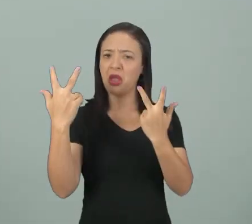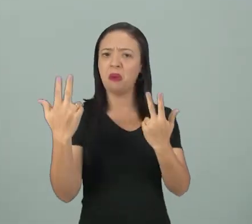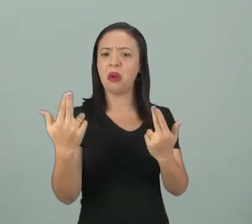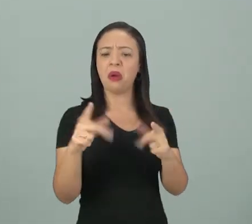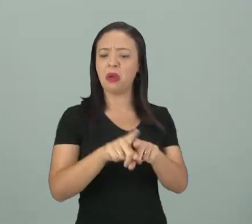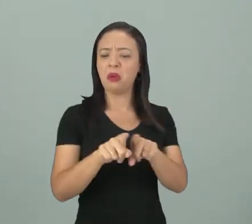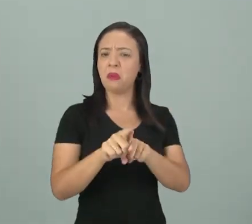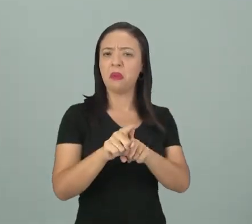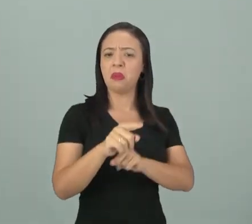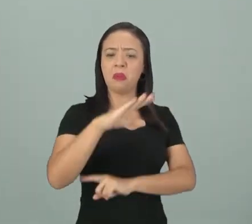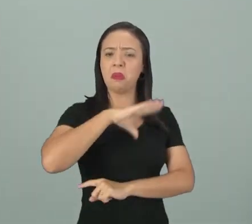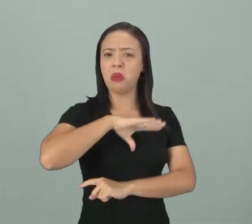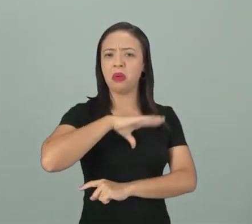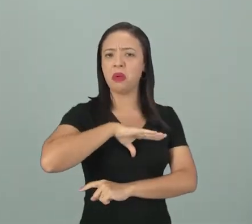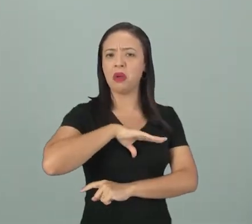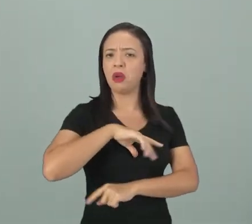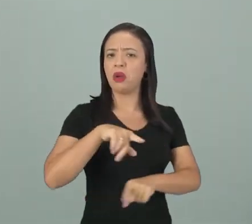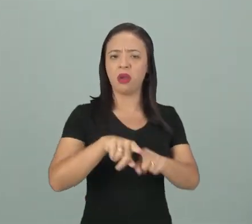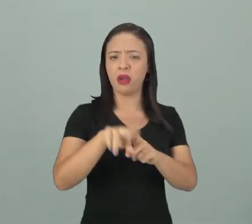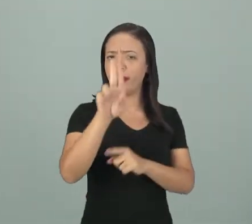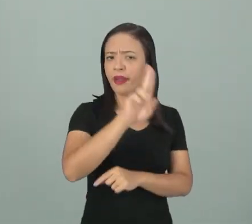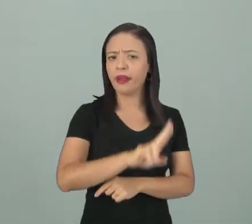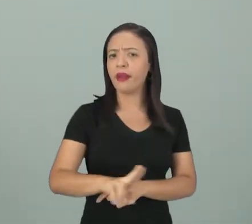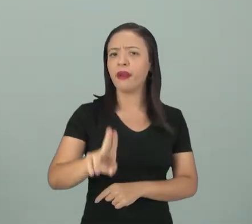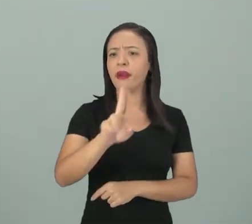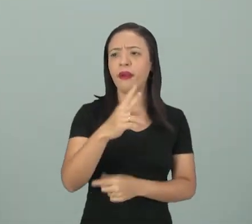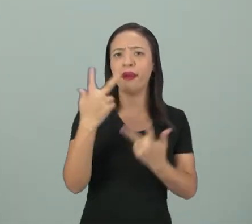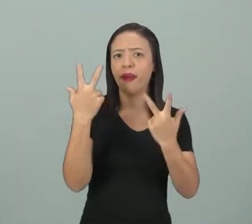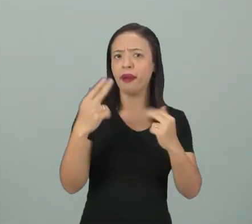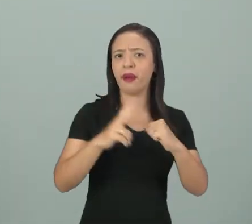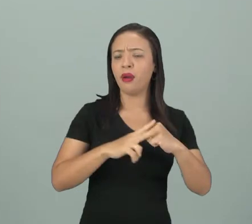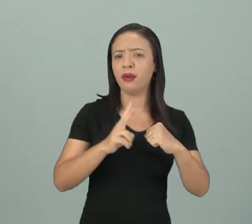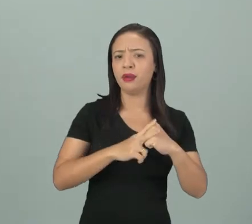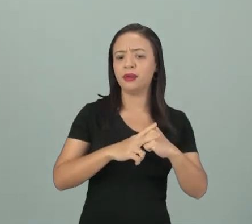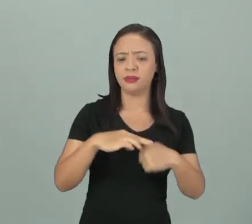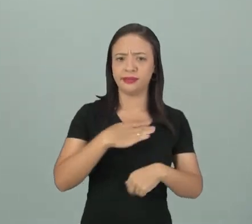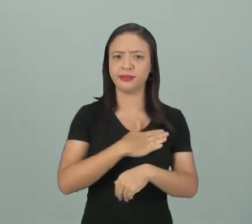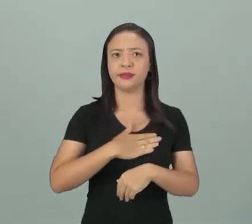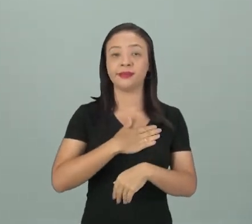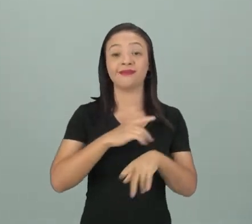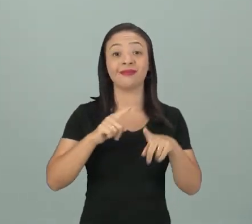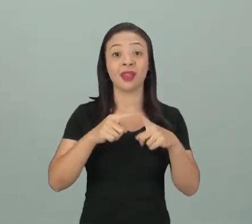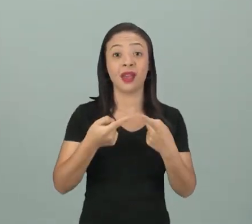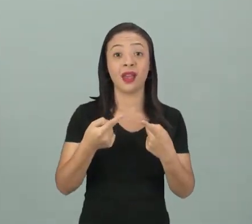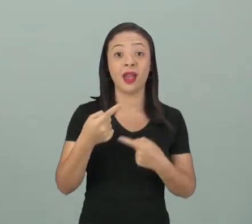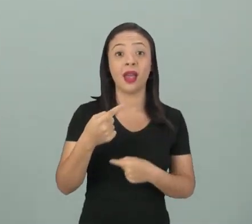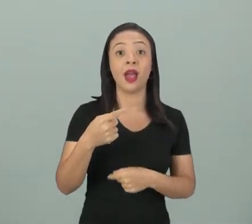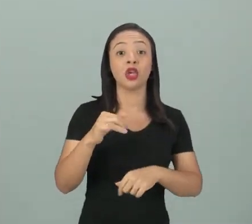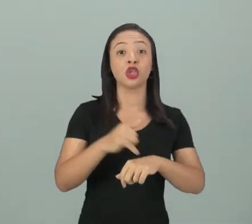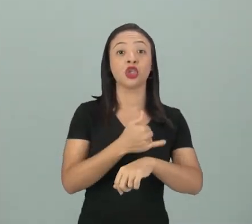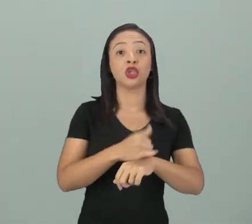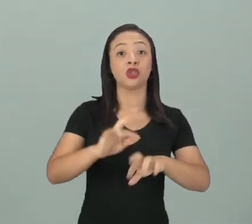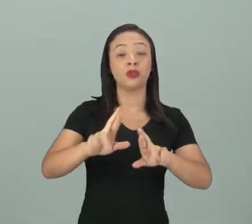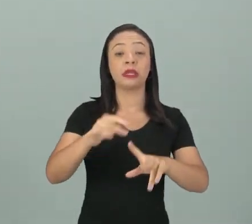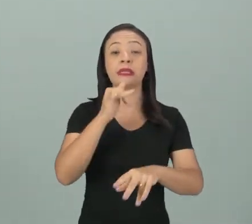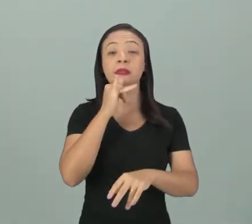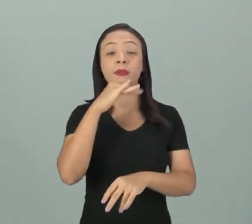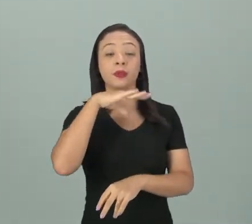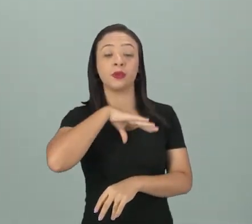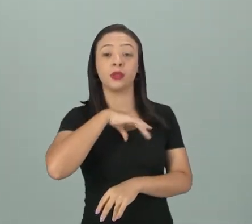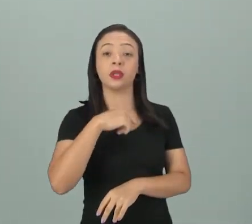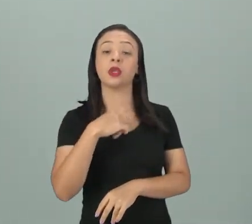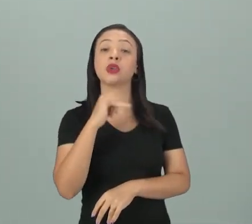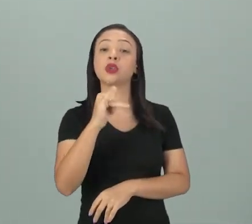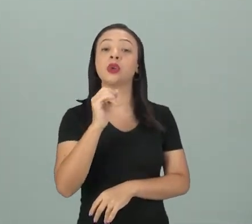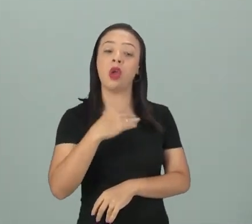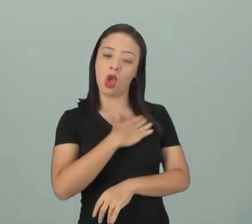eu também uso o verbo gostar. Tá, mas o uso se dá de uma maneira diferente, pessoal. Por quê? No português eu digo assim, Ah, eu